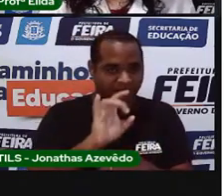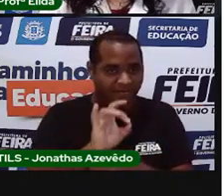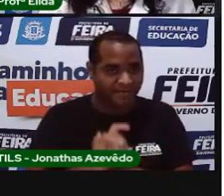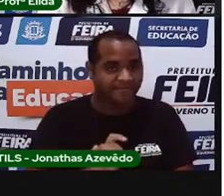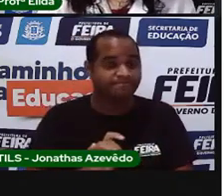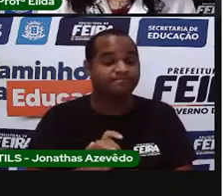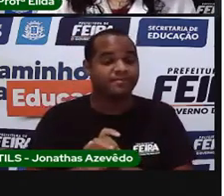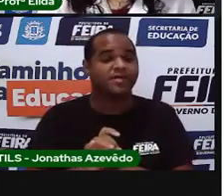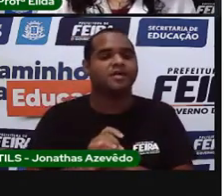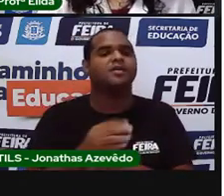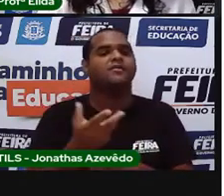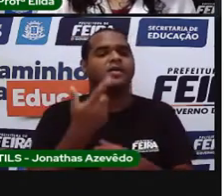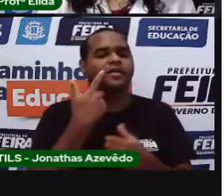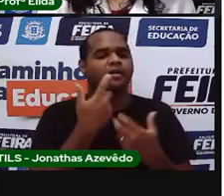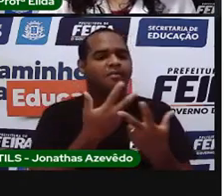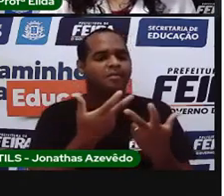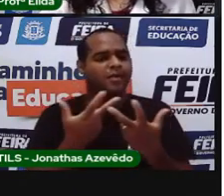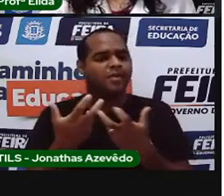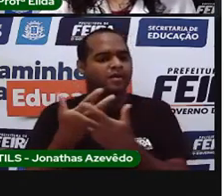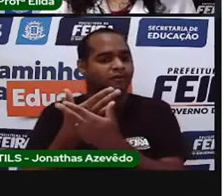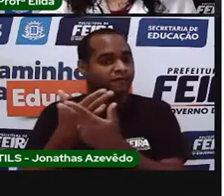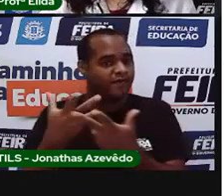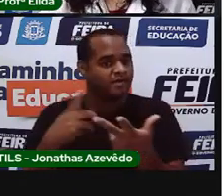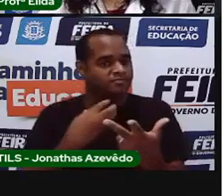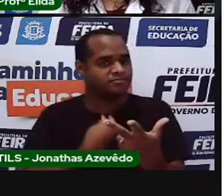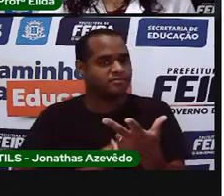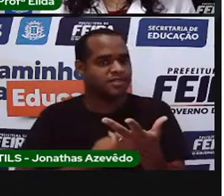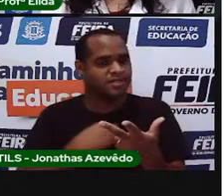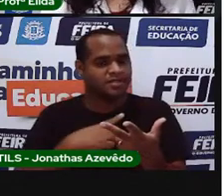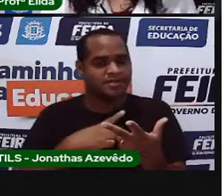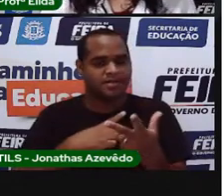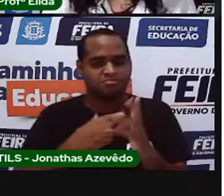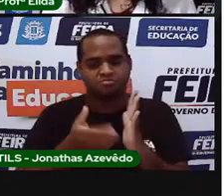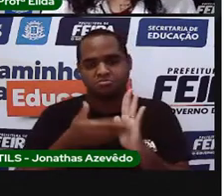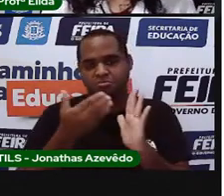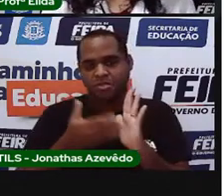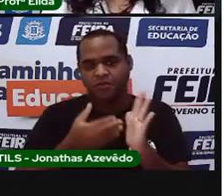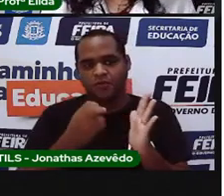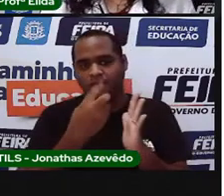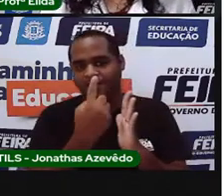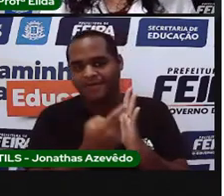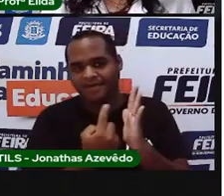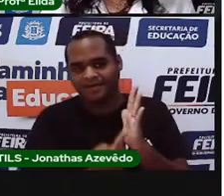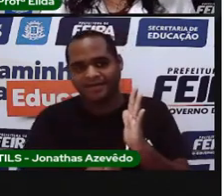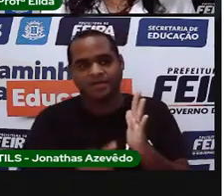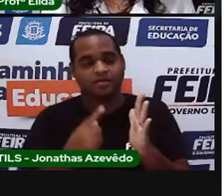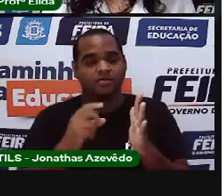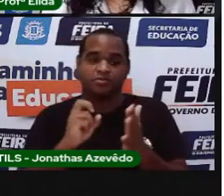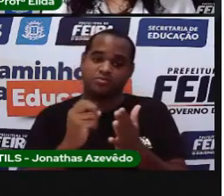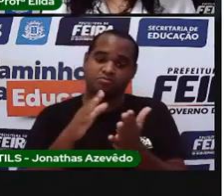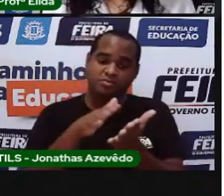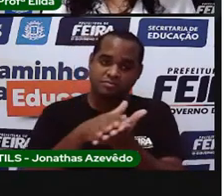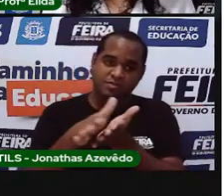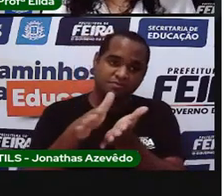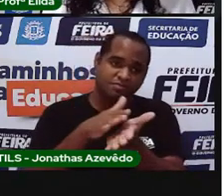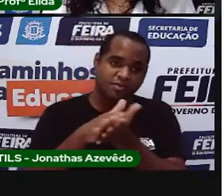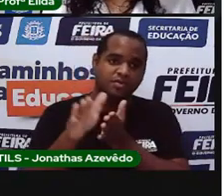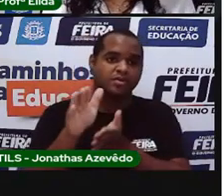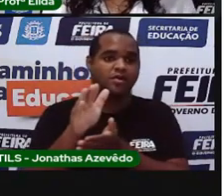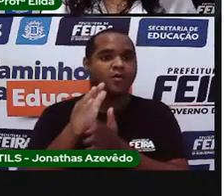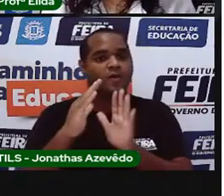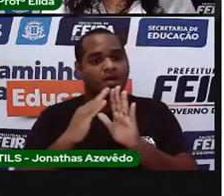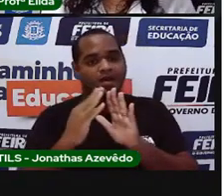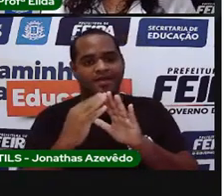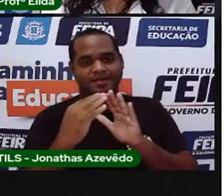Todas as vezes que você tiver uma atividade no livro, no caderno, impressa, enviada para